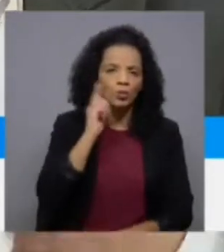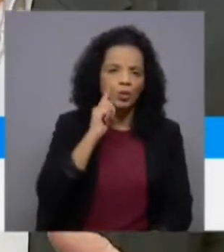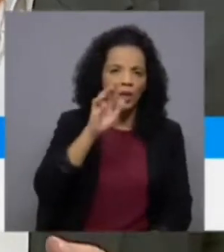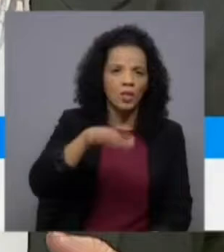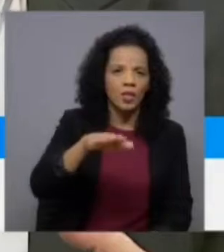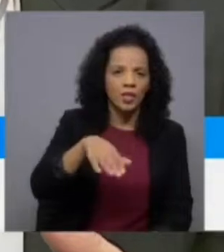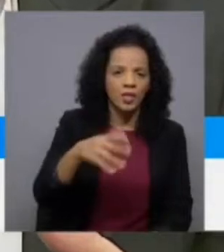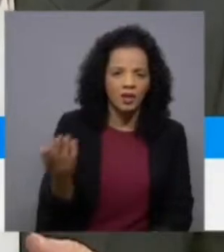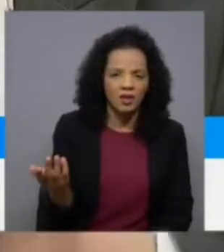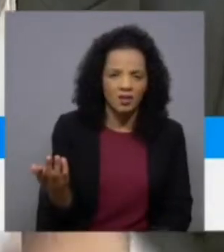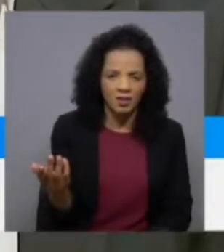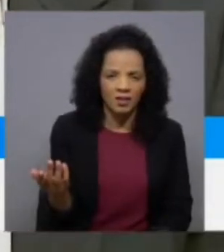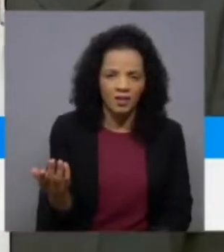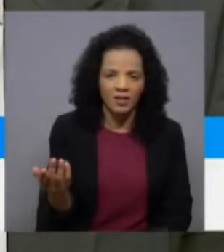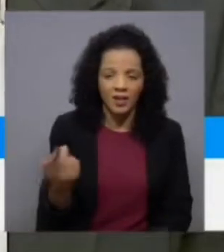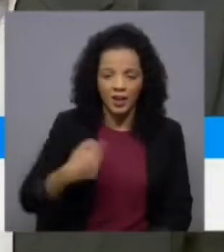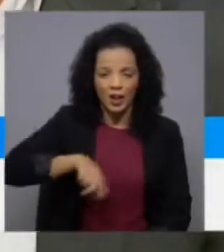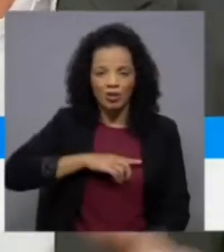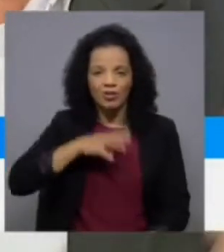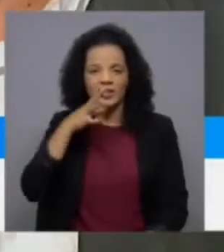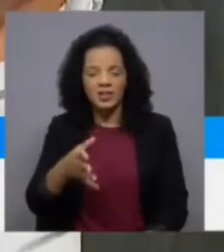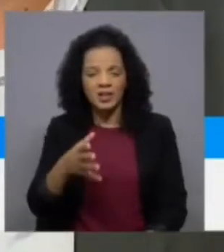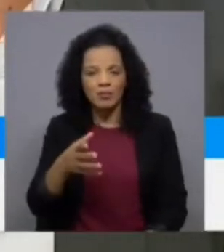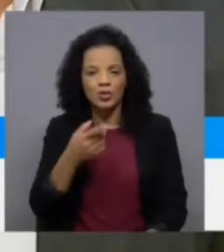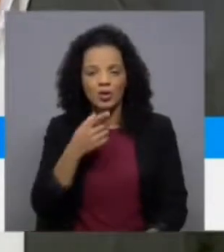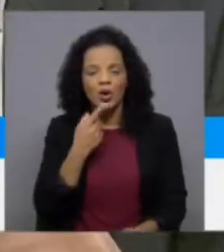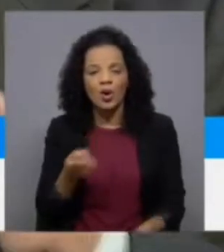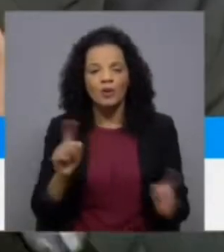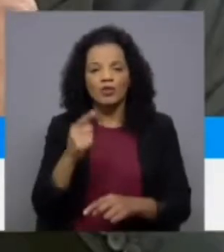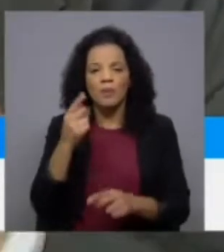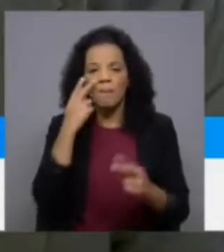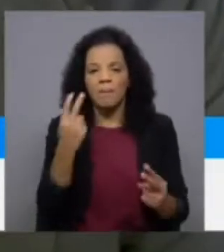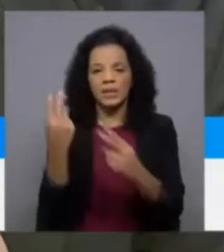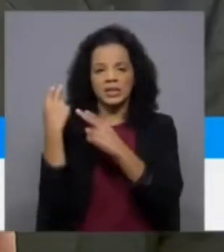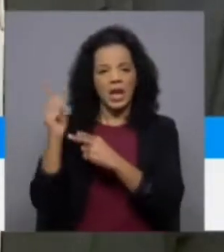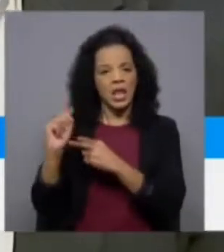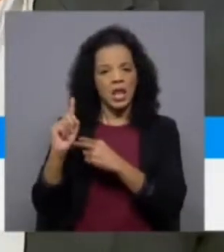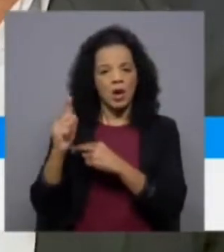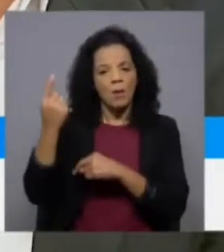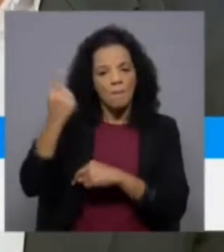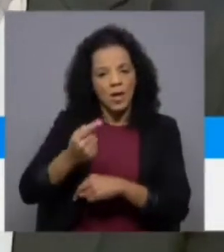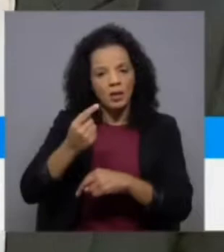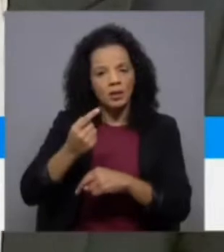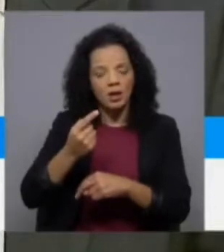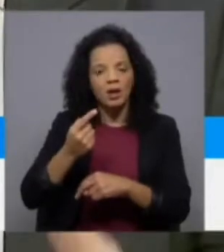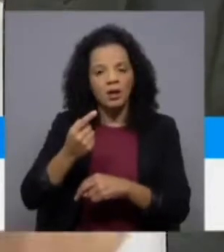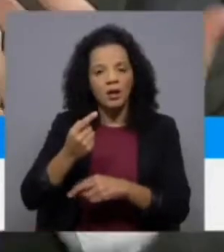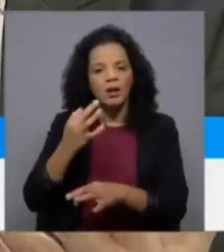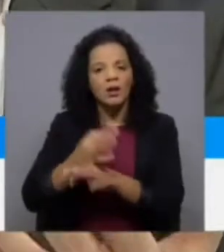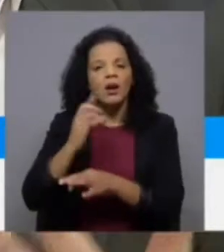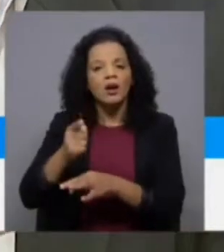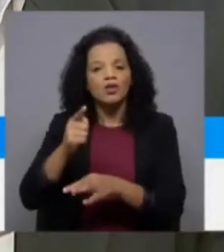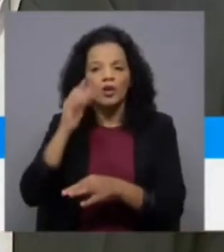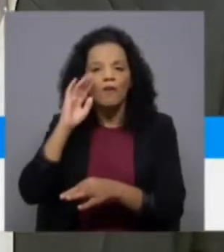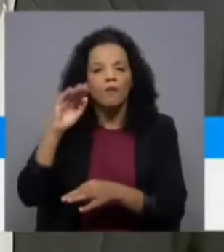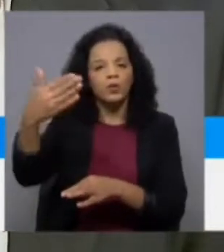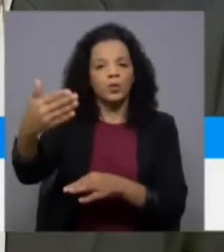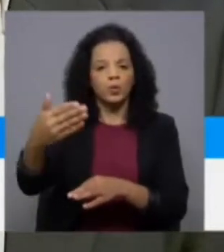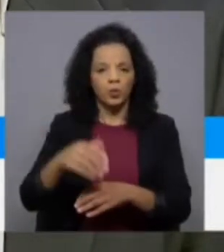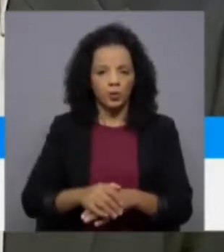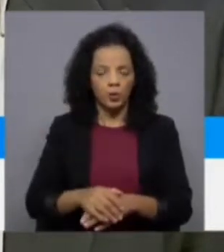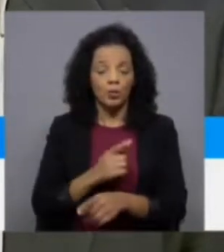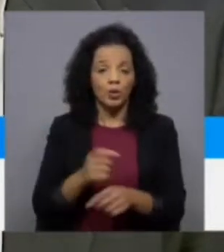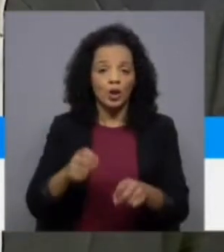quando nós dizemos que ela não deve ser voltada para o passado, deve ser voltada para o futuro e para discutir o nosso